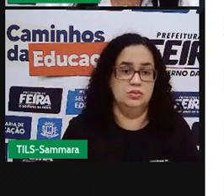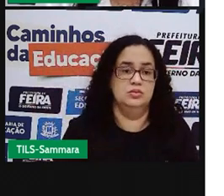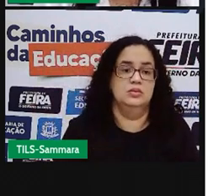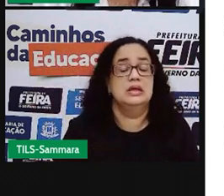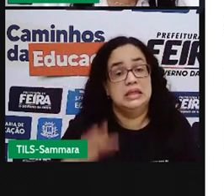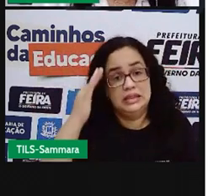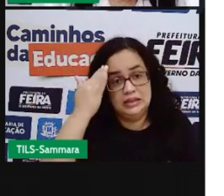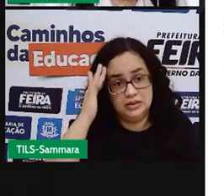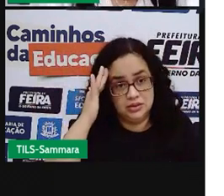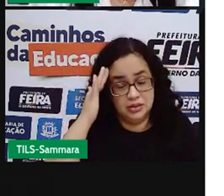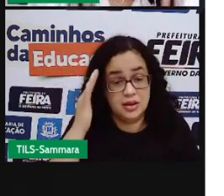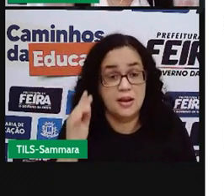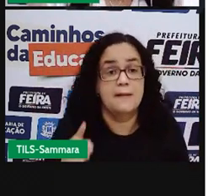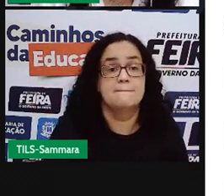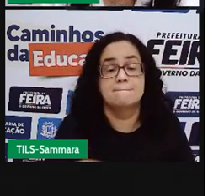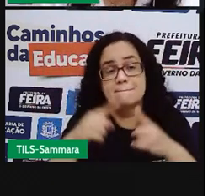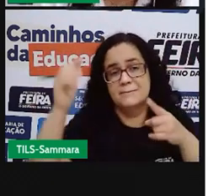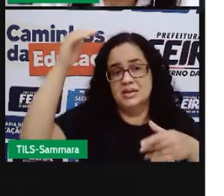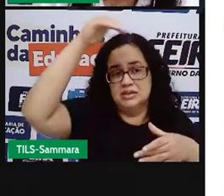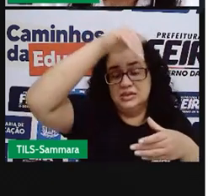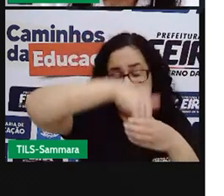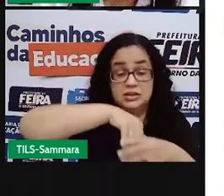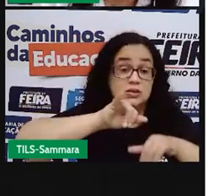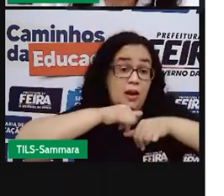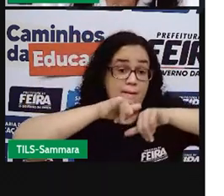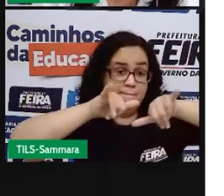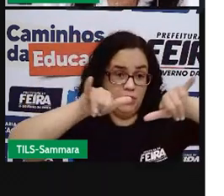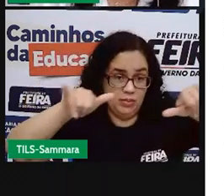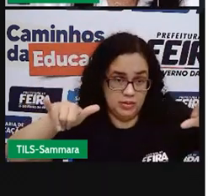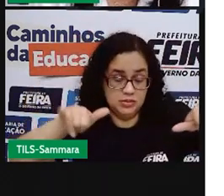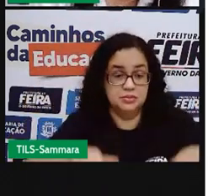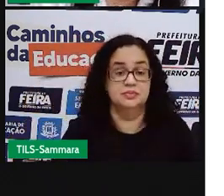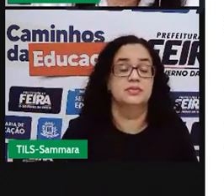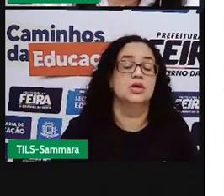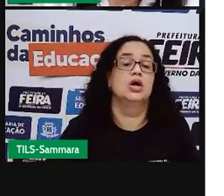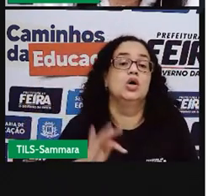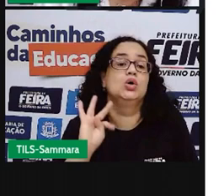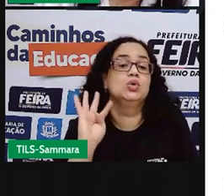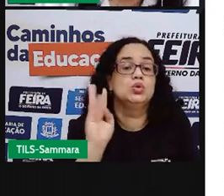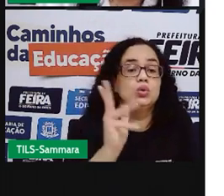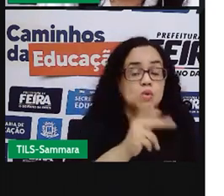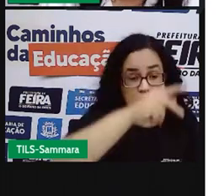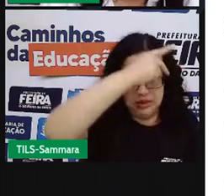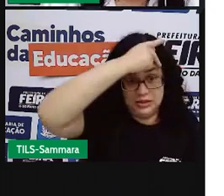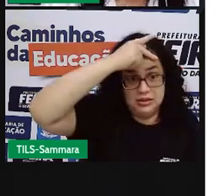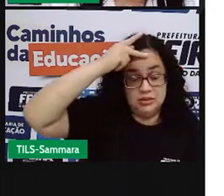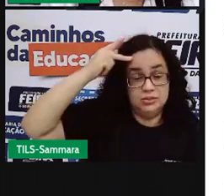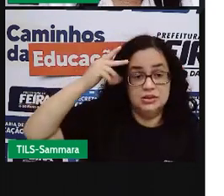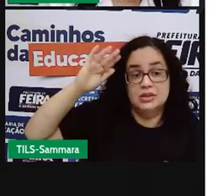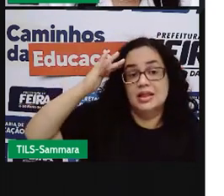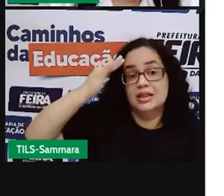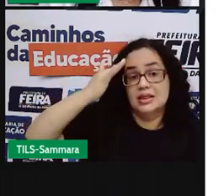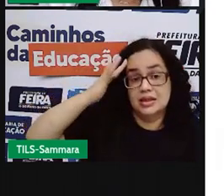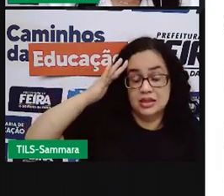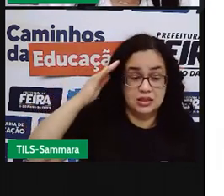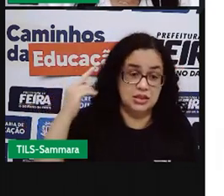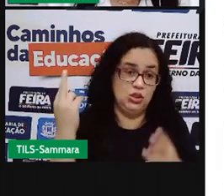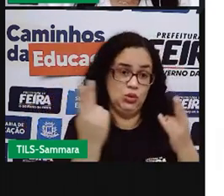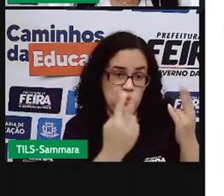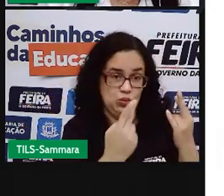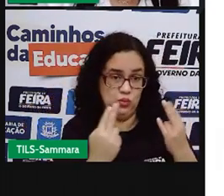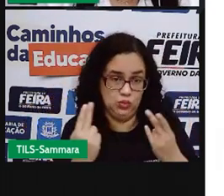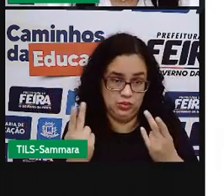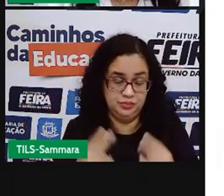Entendeu? Mas dentro da publicidade, todas as pessoas entenderão de uma mesma forma.